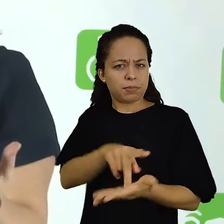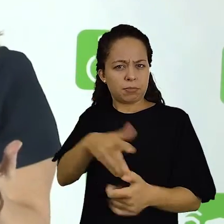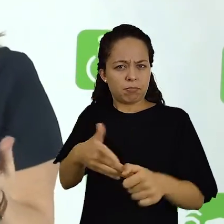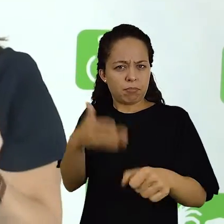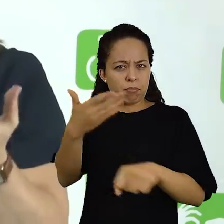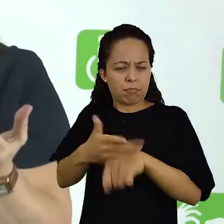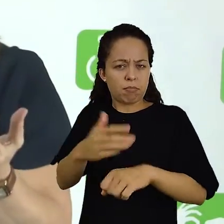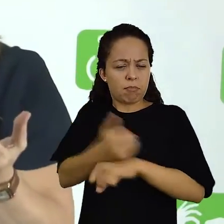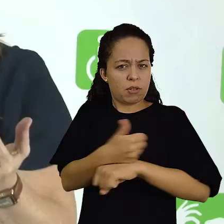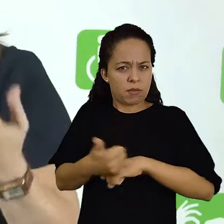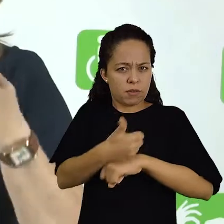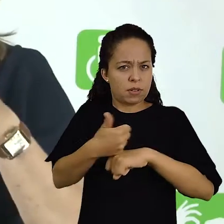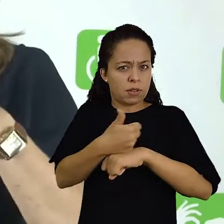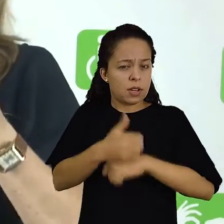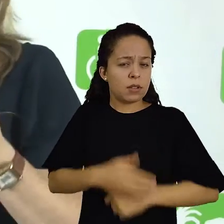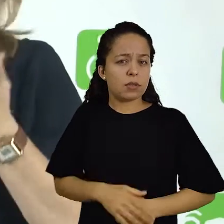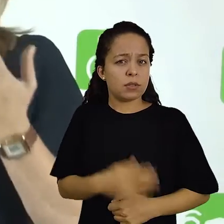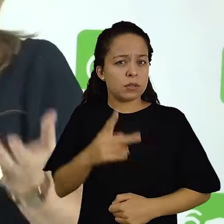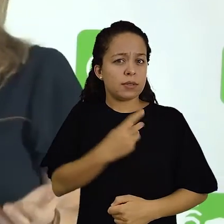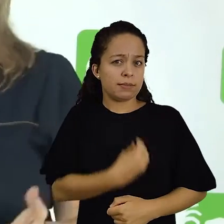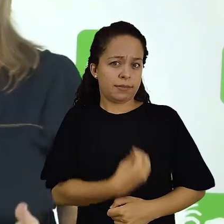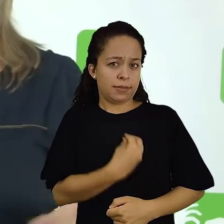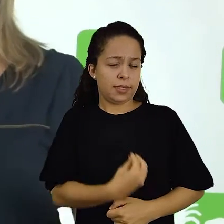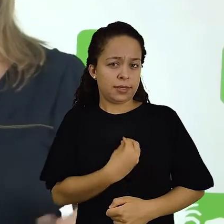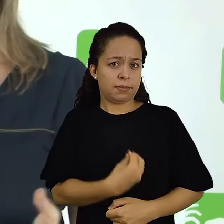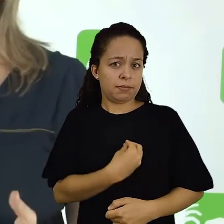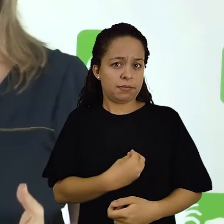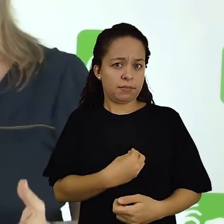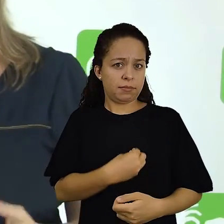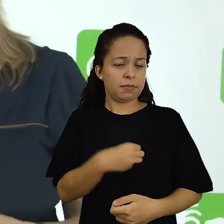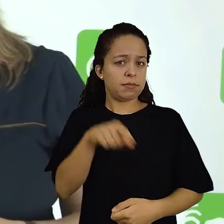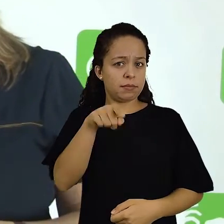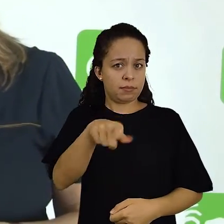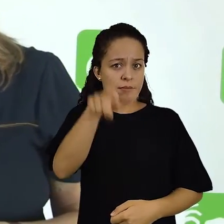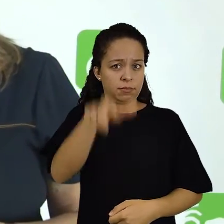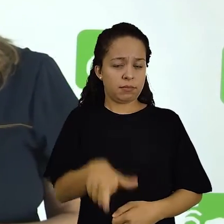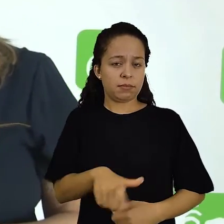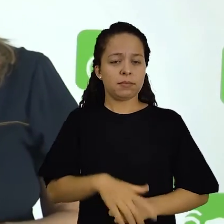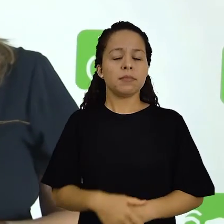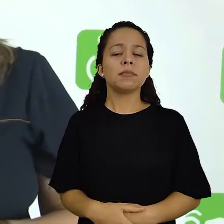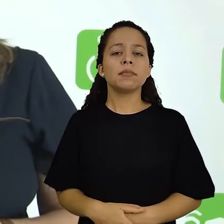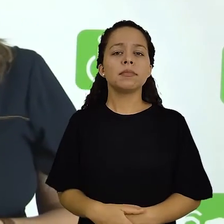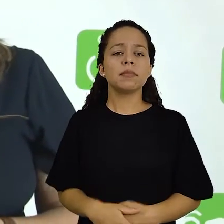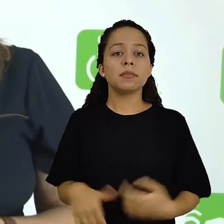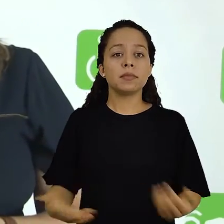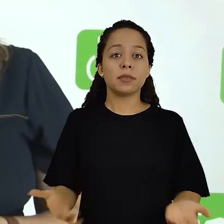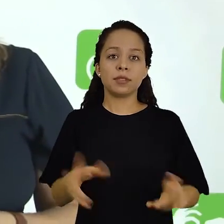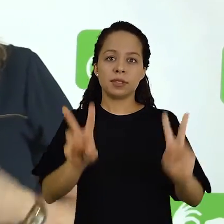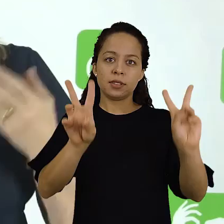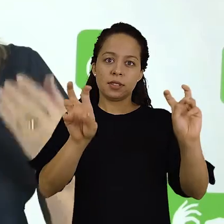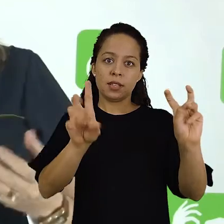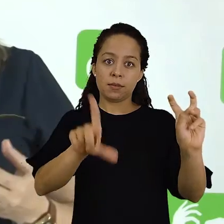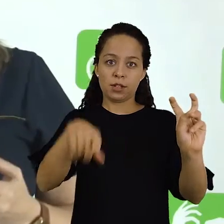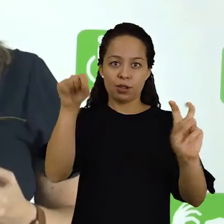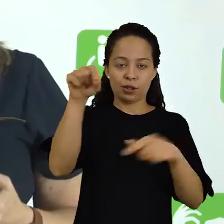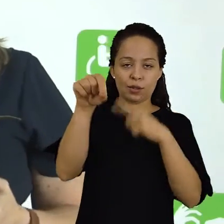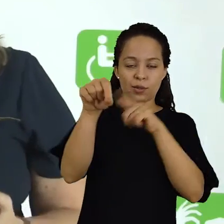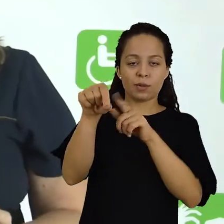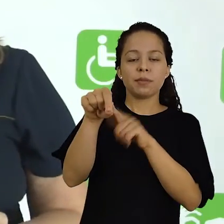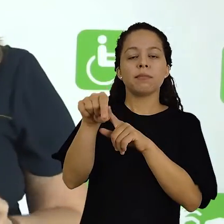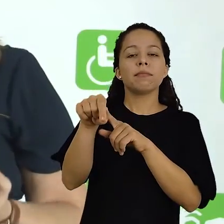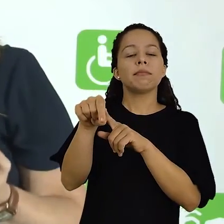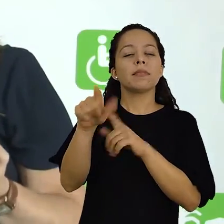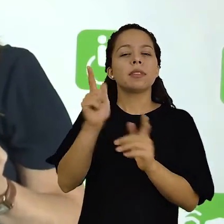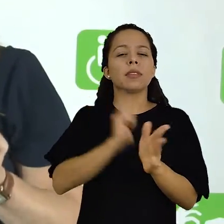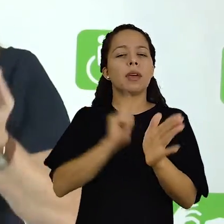profissional de alguém, a sua própria, inclusive? Então, essa escolha do tema,